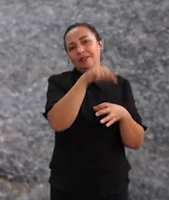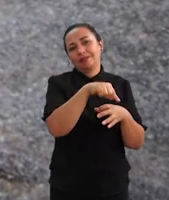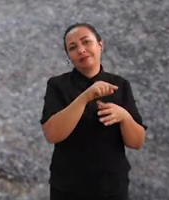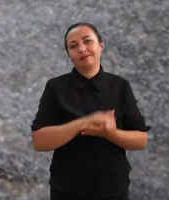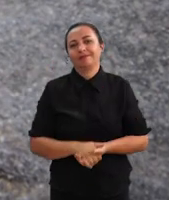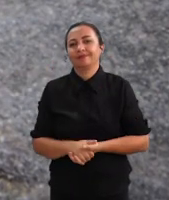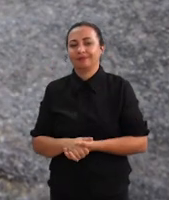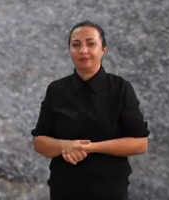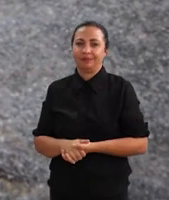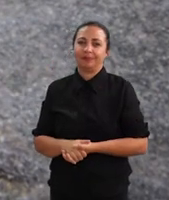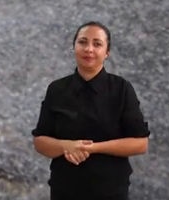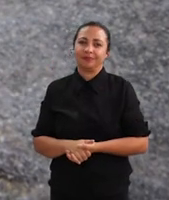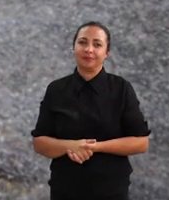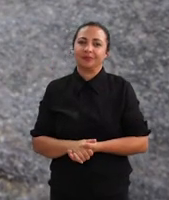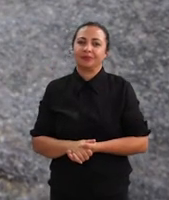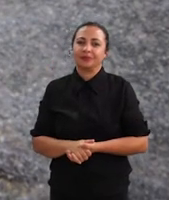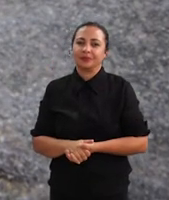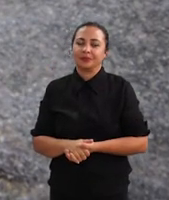daquela região.